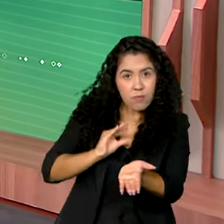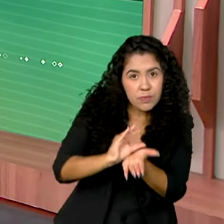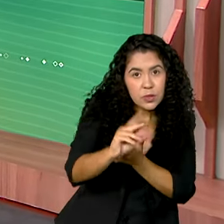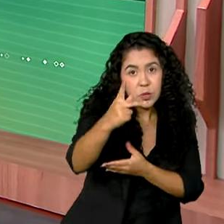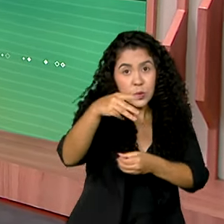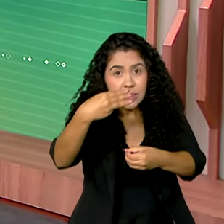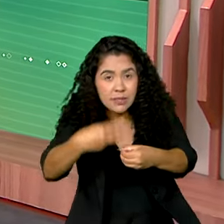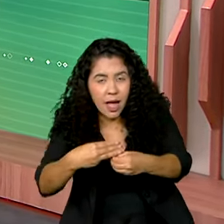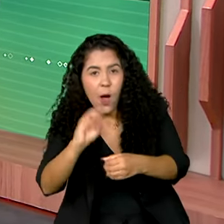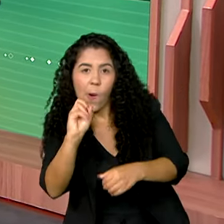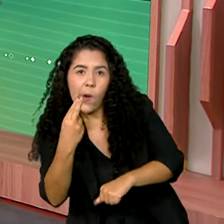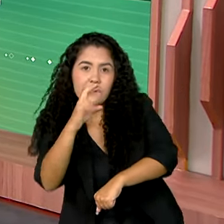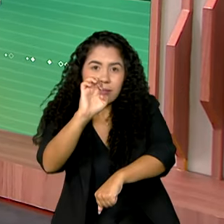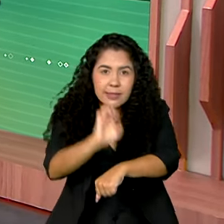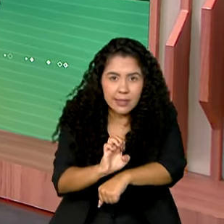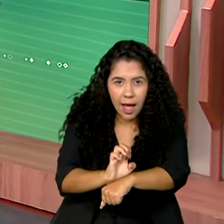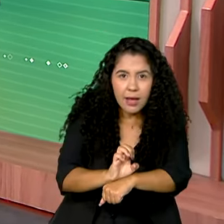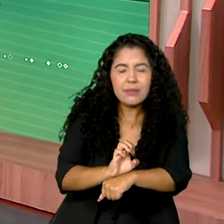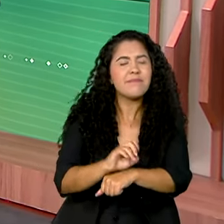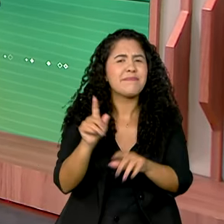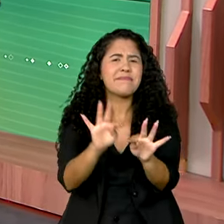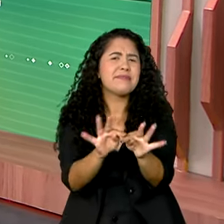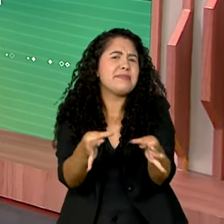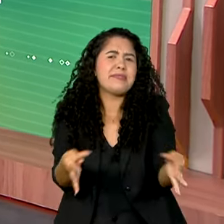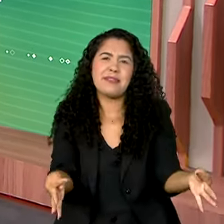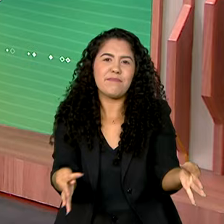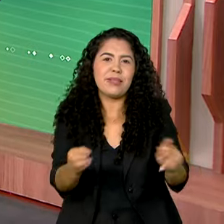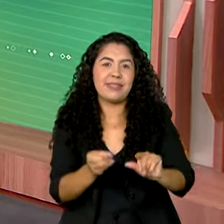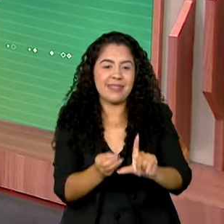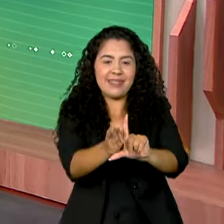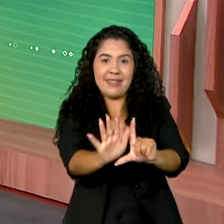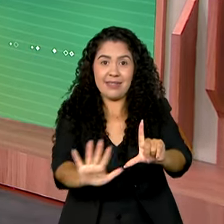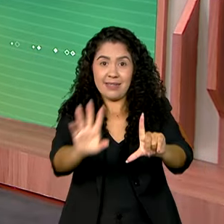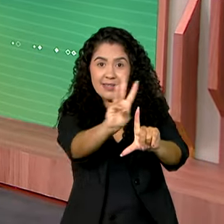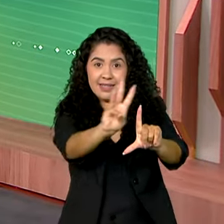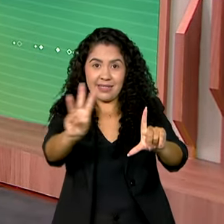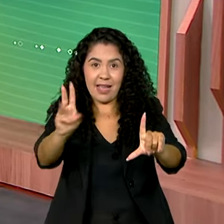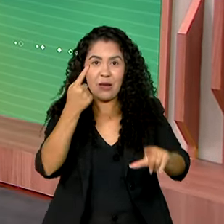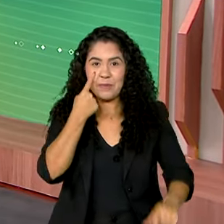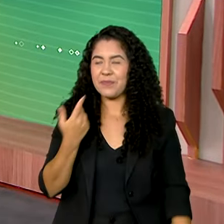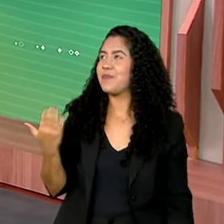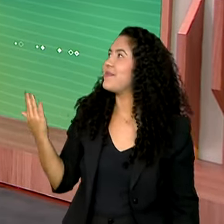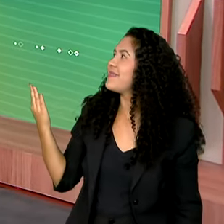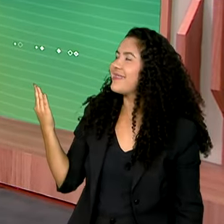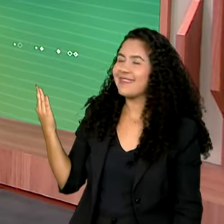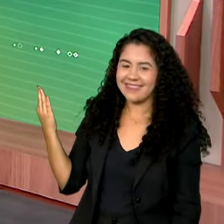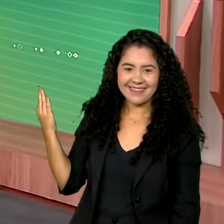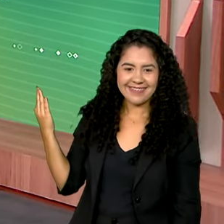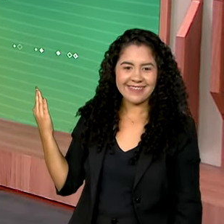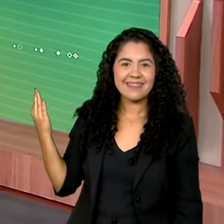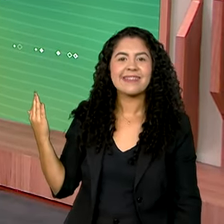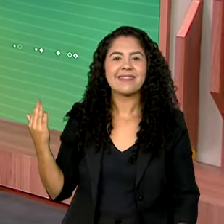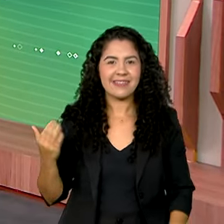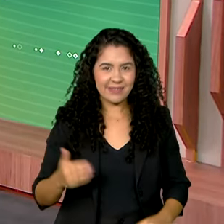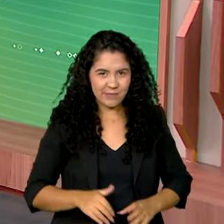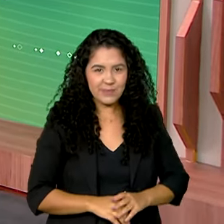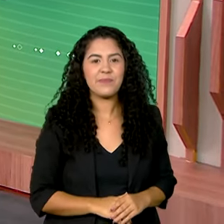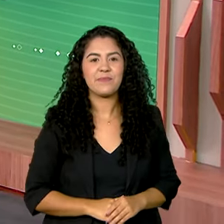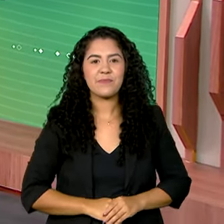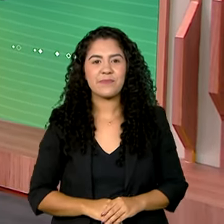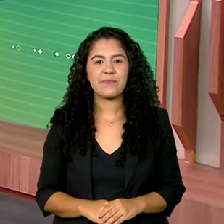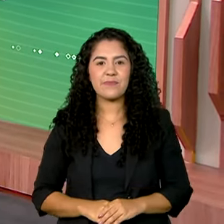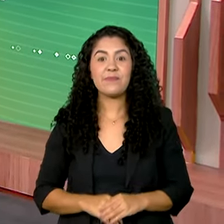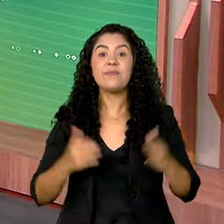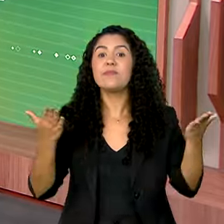cidade, na cidade dos seus pais? É muito simples, basta acessar gov.br barra Comunica.br.